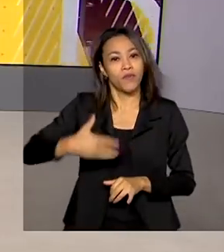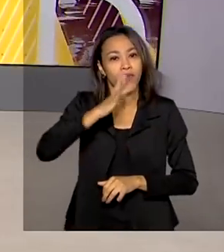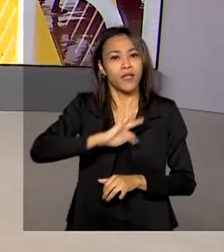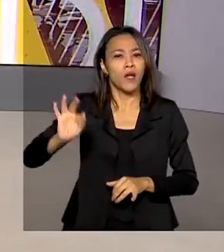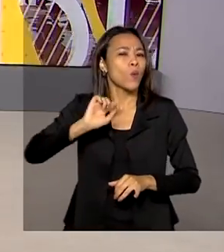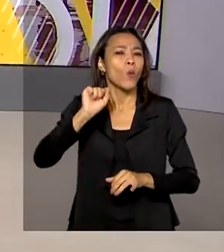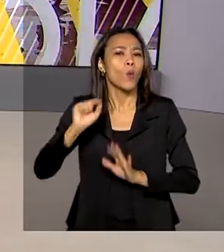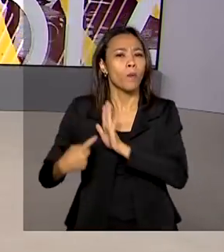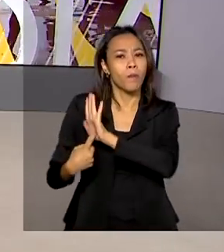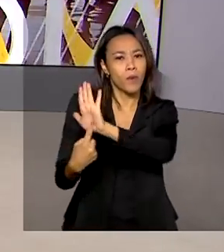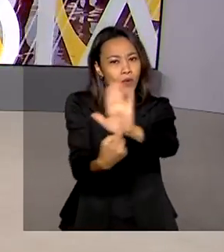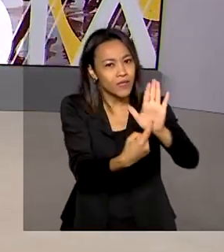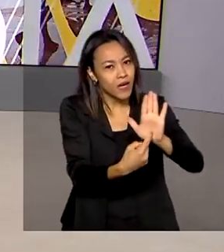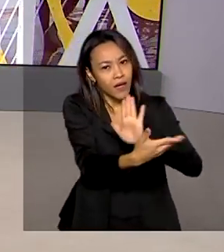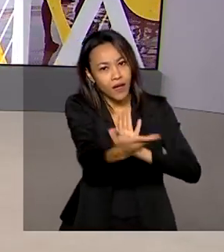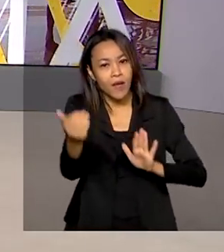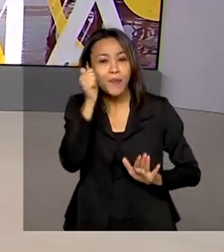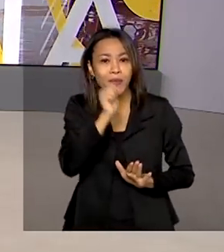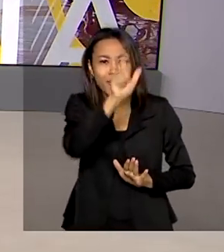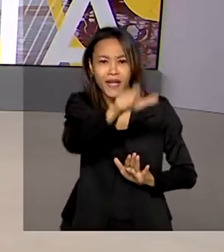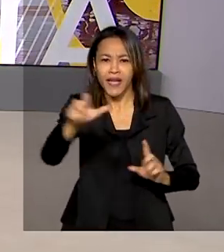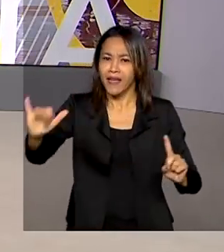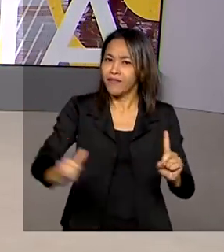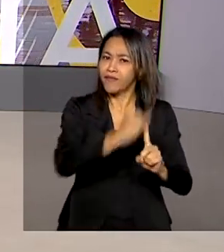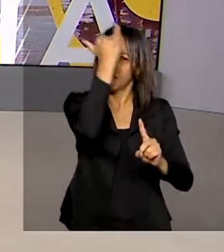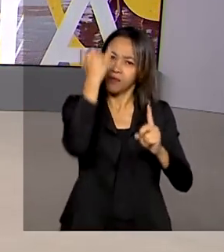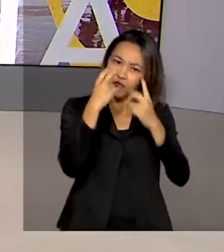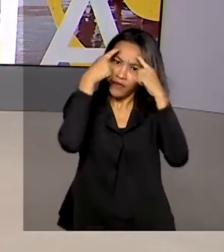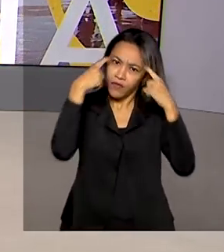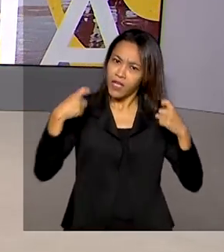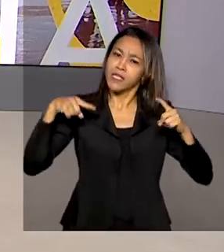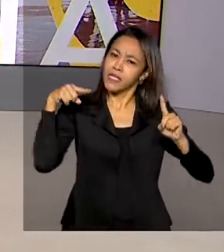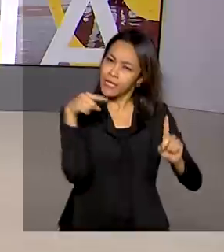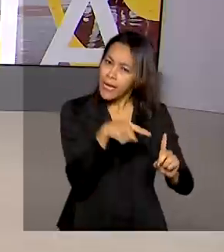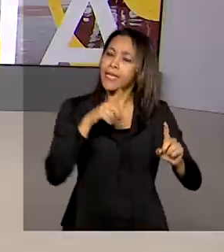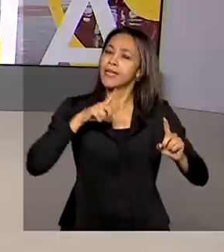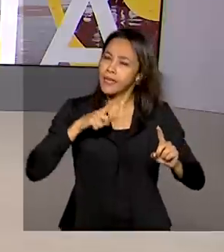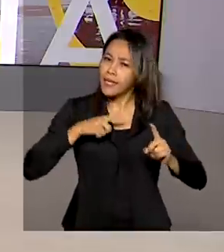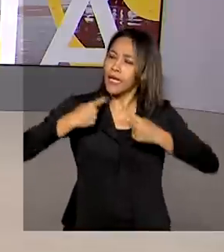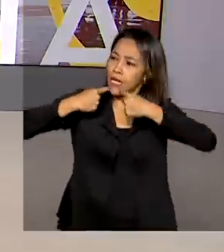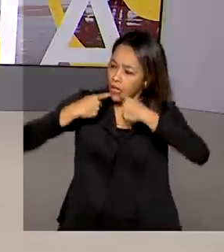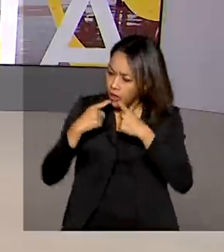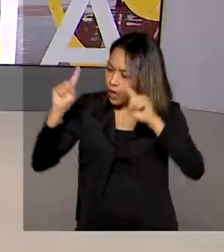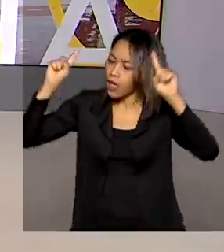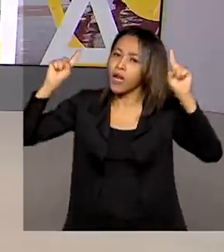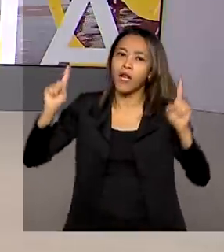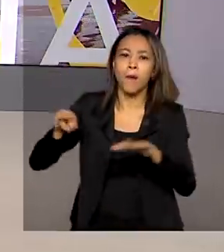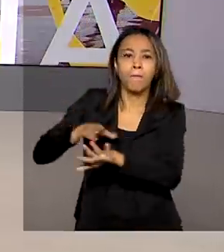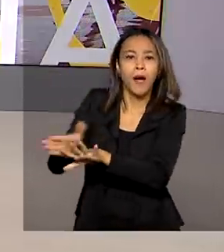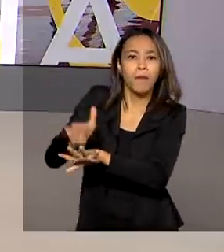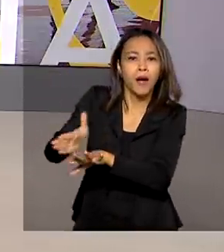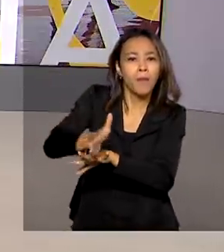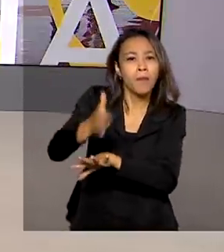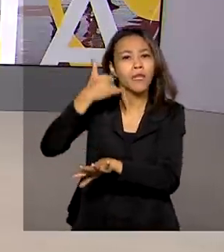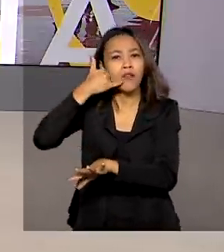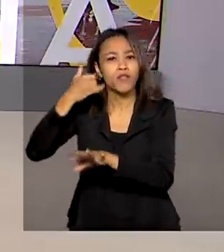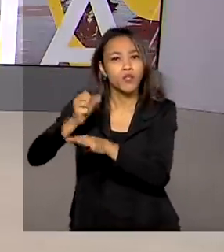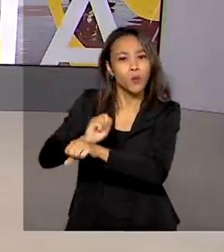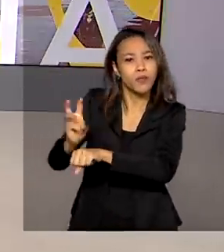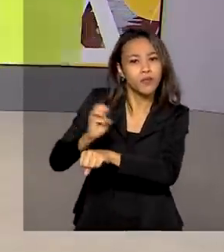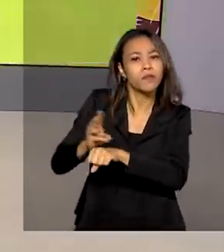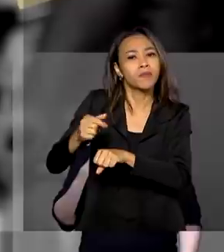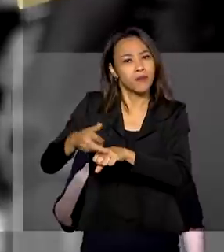mostrar à mulher vítima de violência que ela tem canais para denunciar e sair dessa situação.